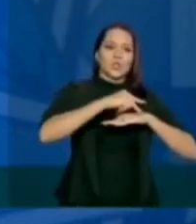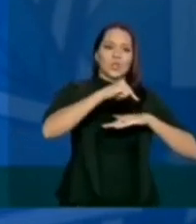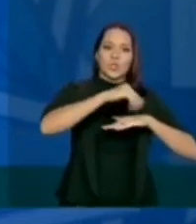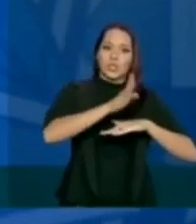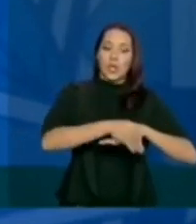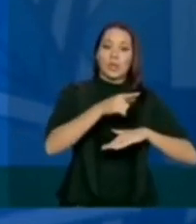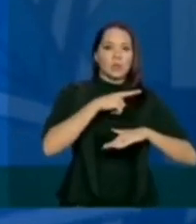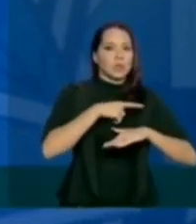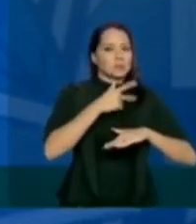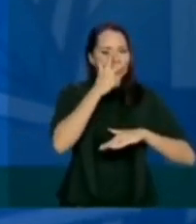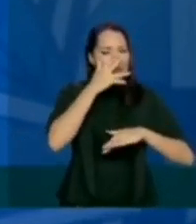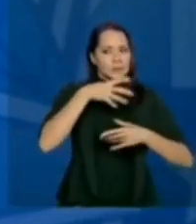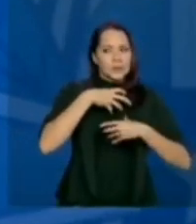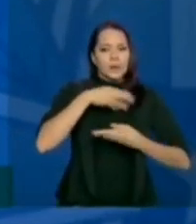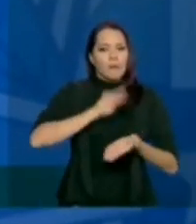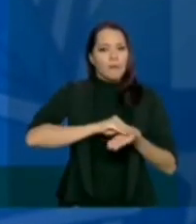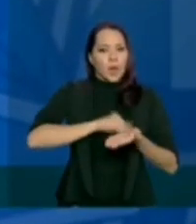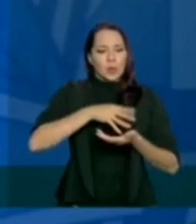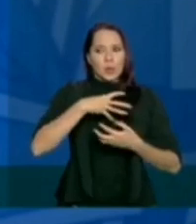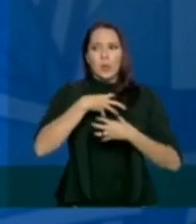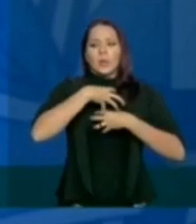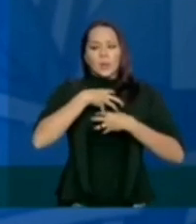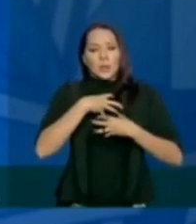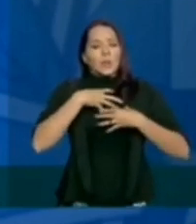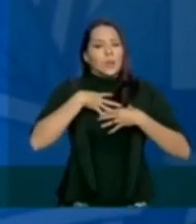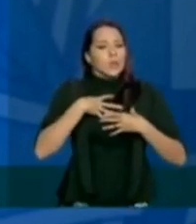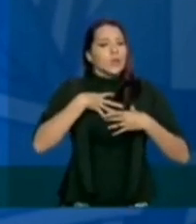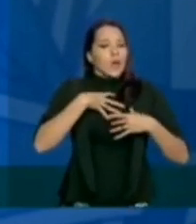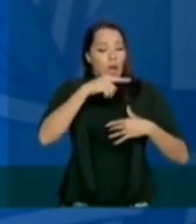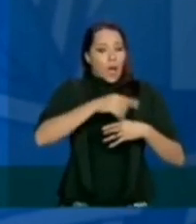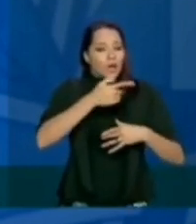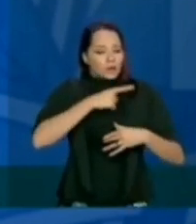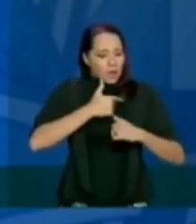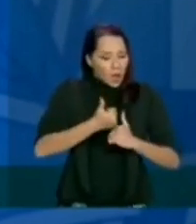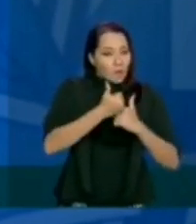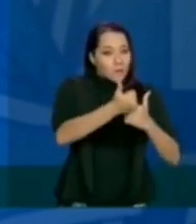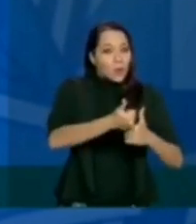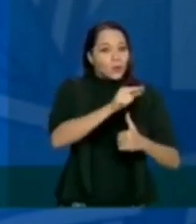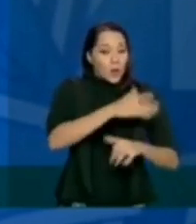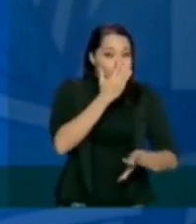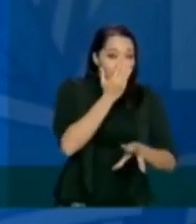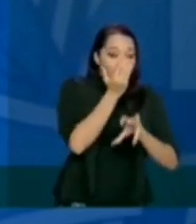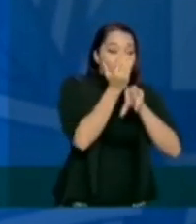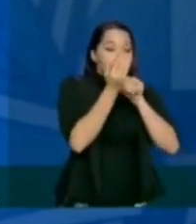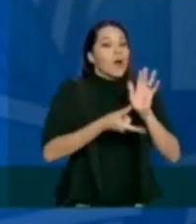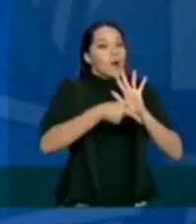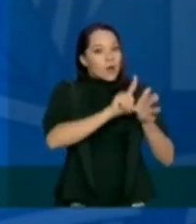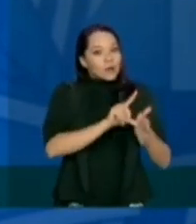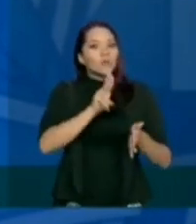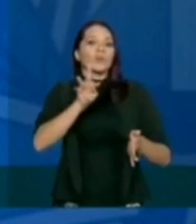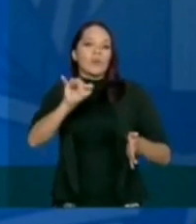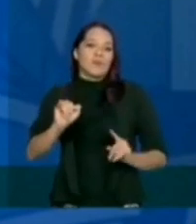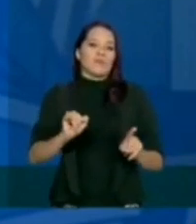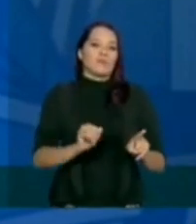já apresentando sinais de insuficiência respiratória, para ele dar o suporte ventilatório precoce, nós enfatizamos isso,